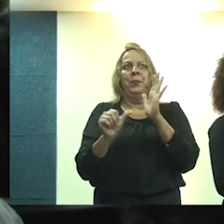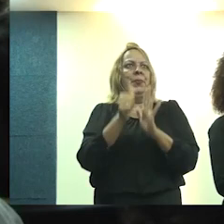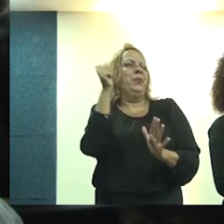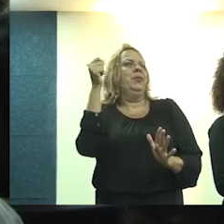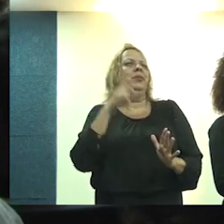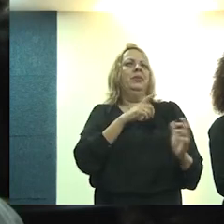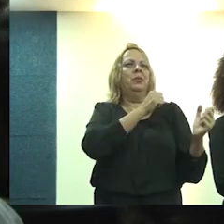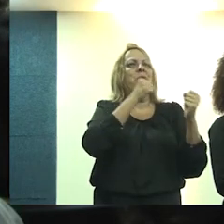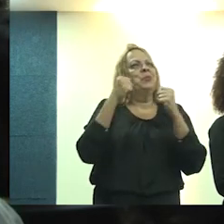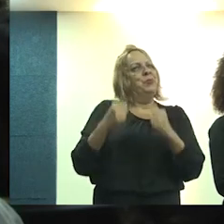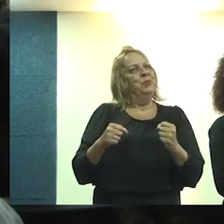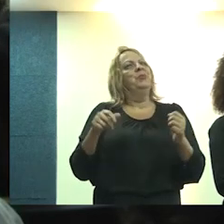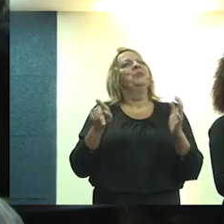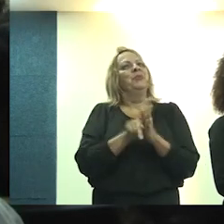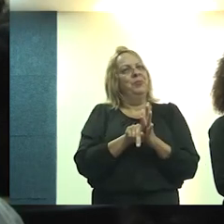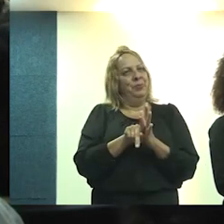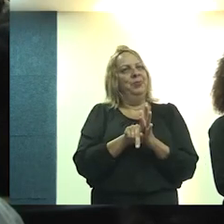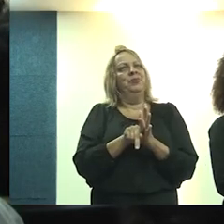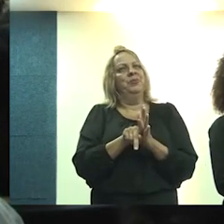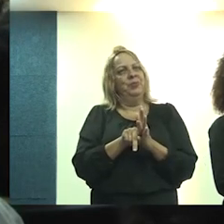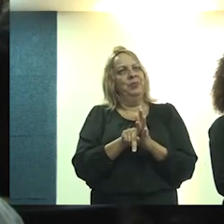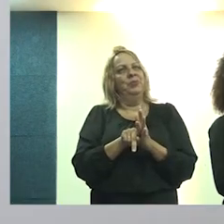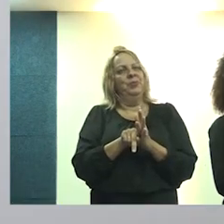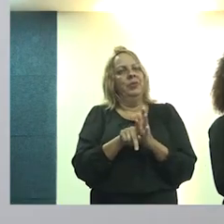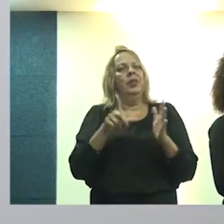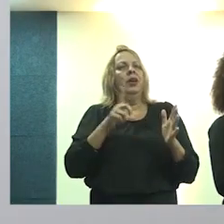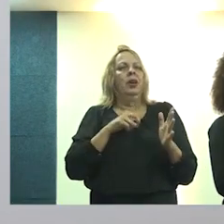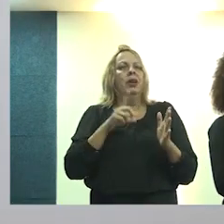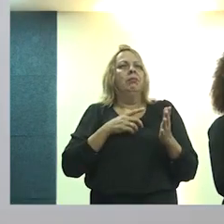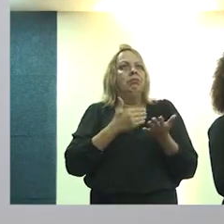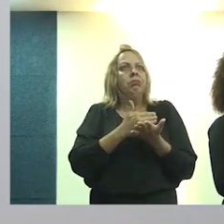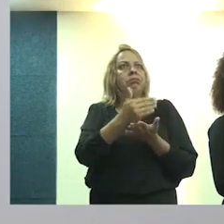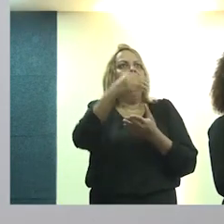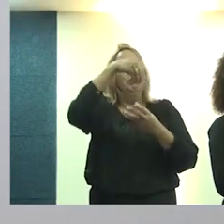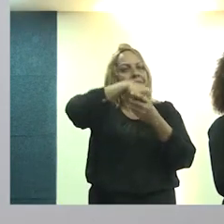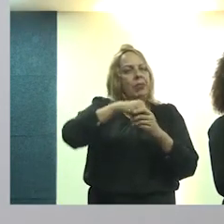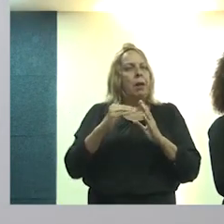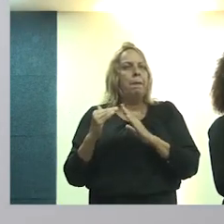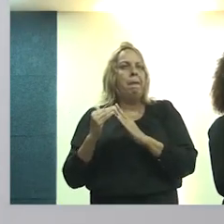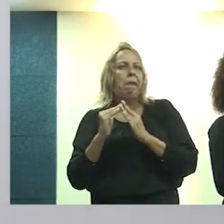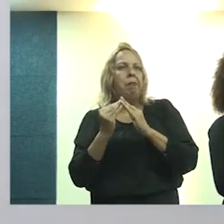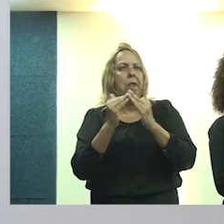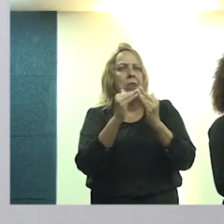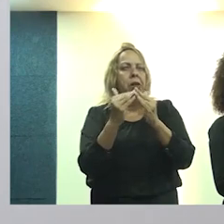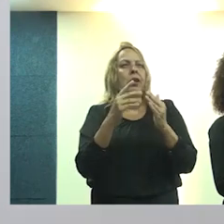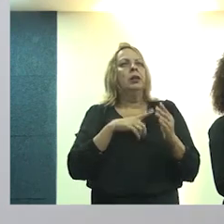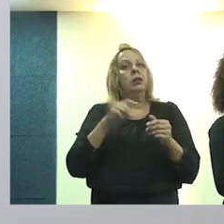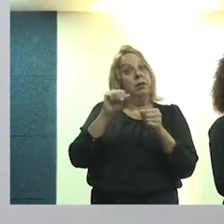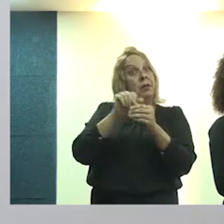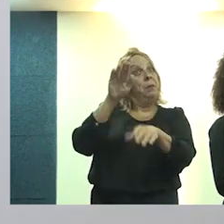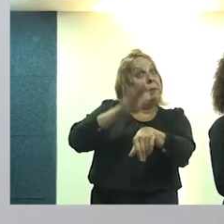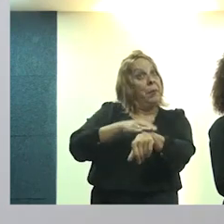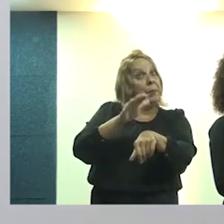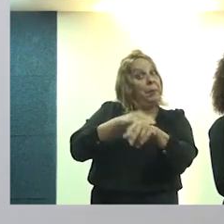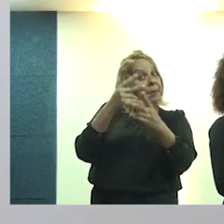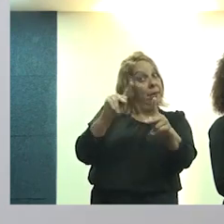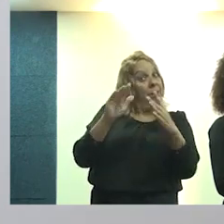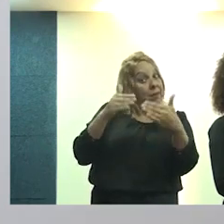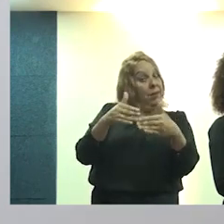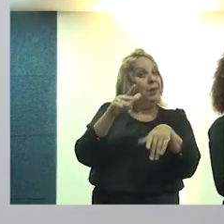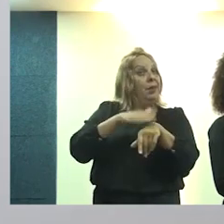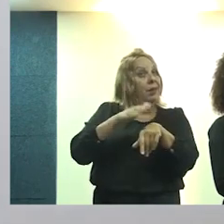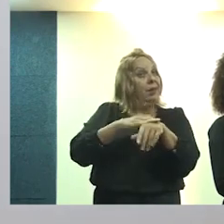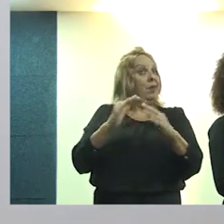pelo Poder Executivo que premiasse as iniciativas das periferias feitas pelas periferias e para as